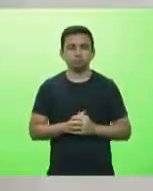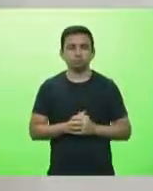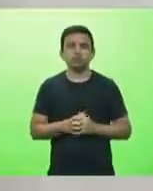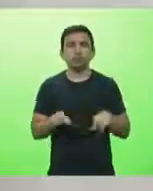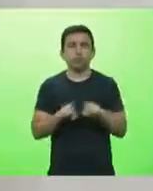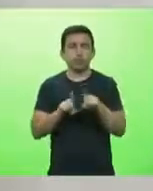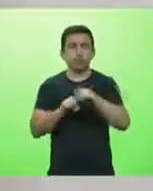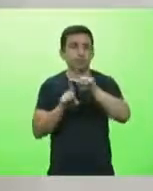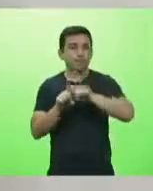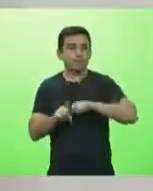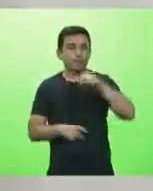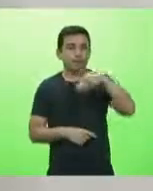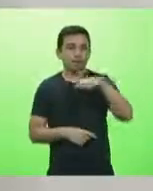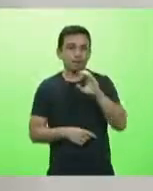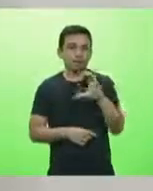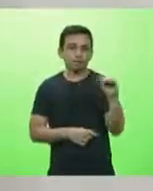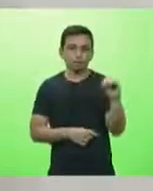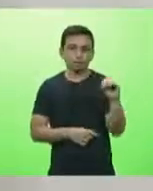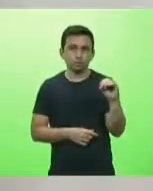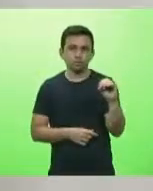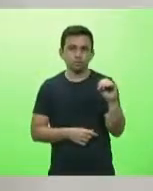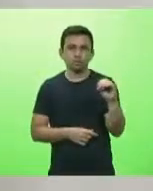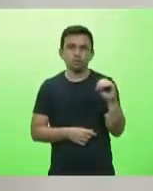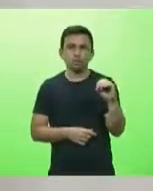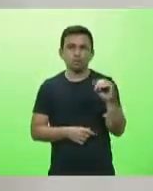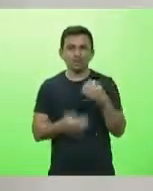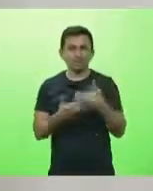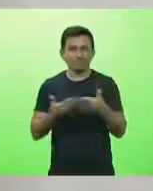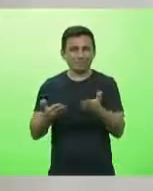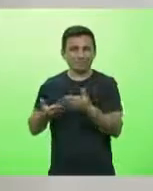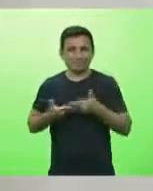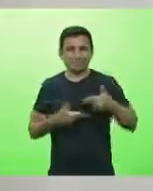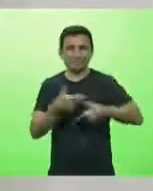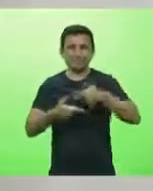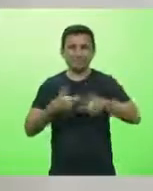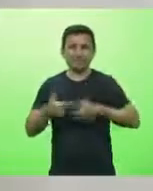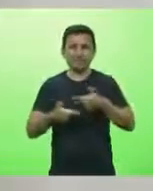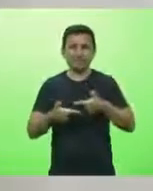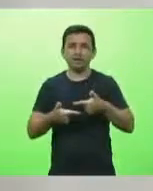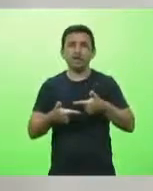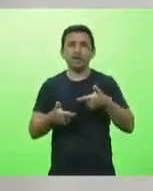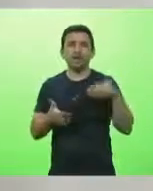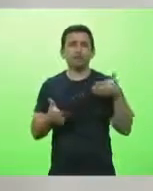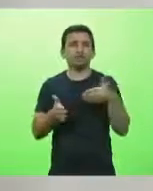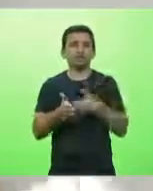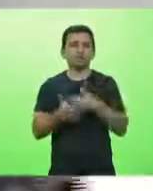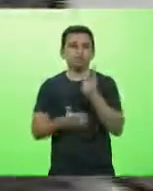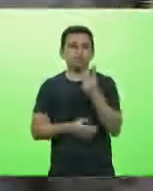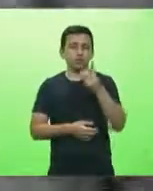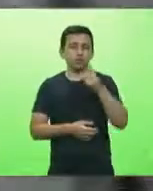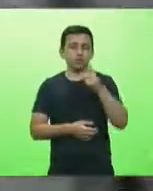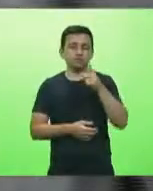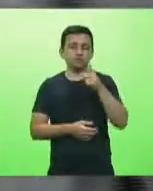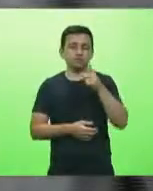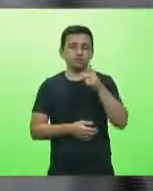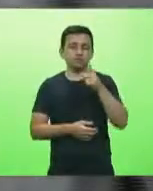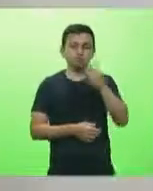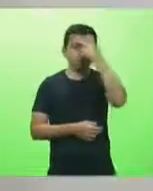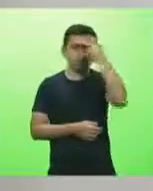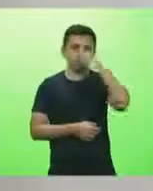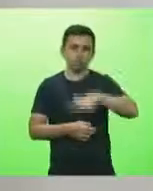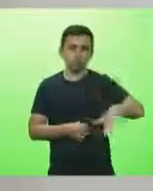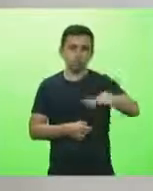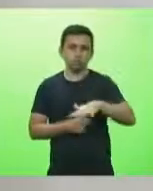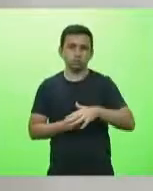mês de março do ano passado, a destruição dos postos de trabalho havia atingido 2,3 milhões de pessoas de acordo com o Ibre.